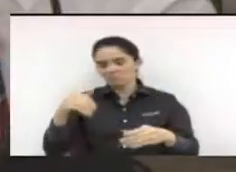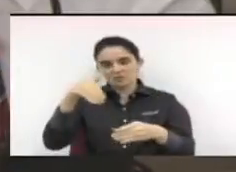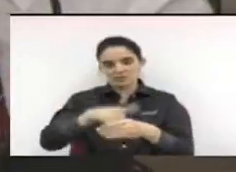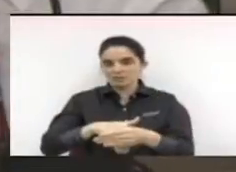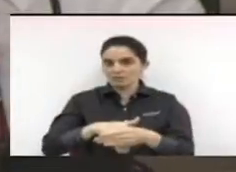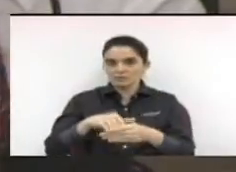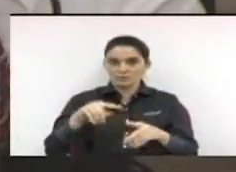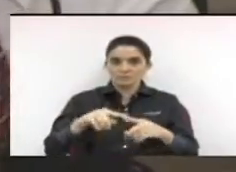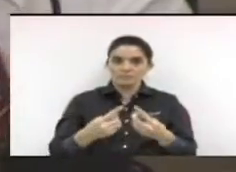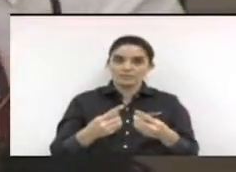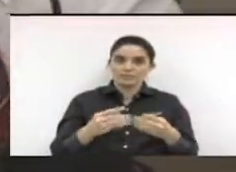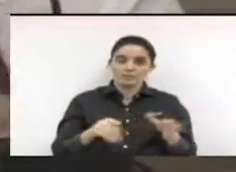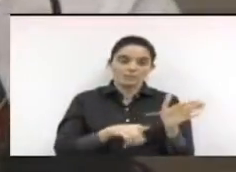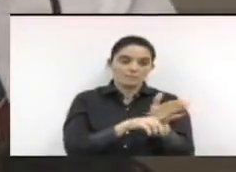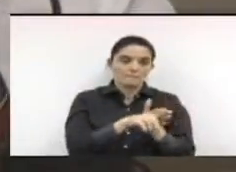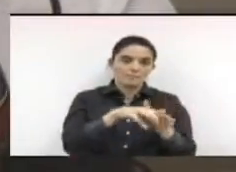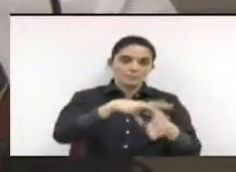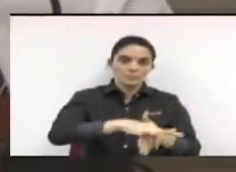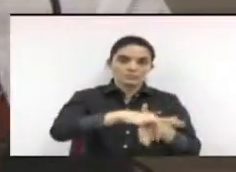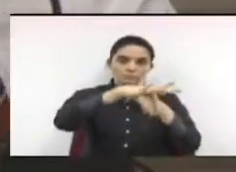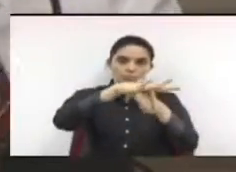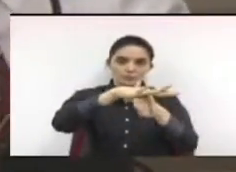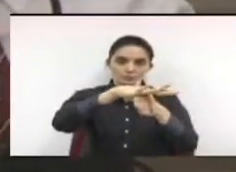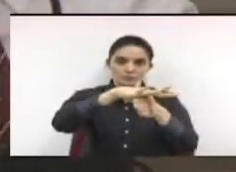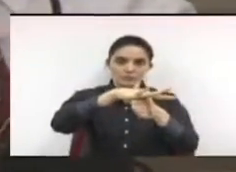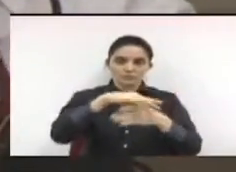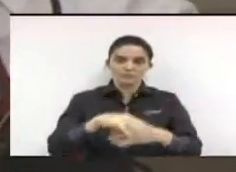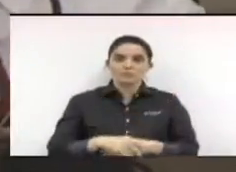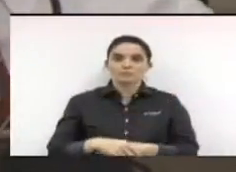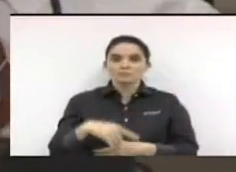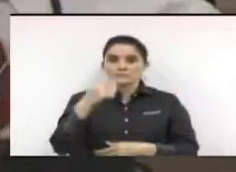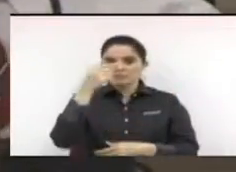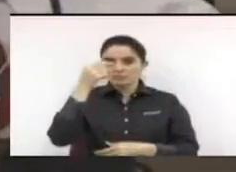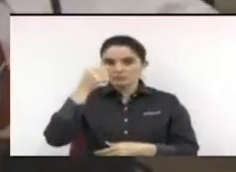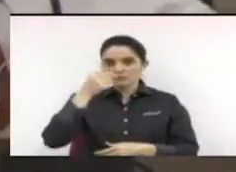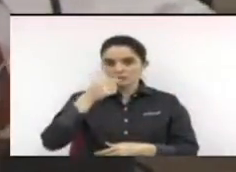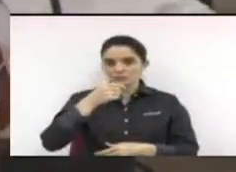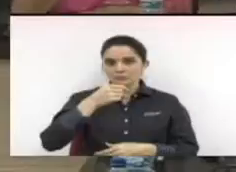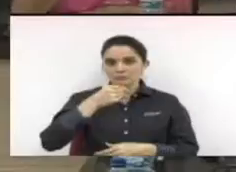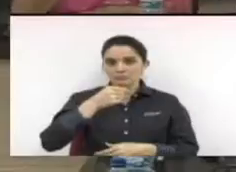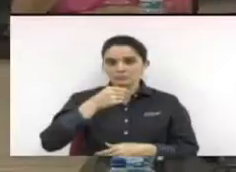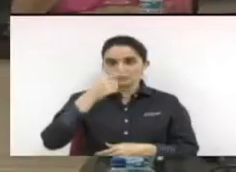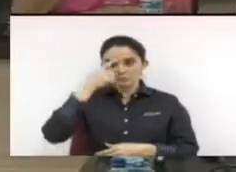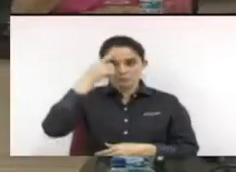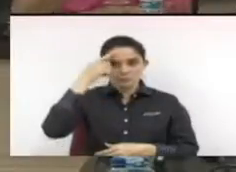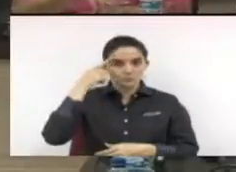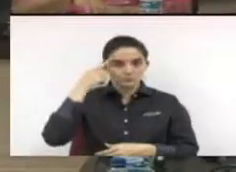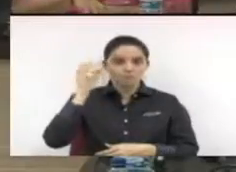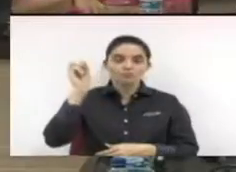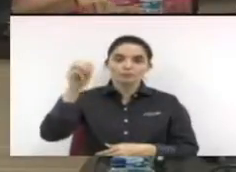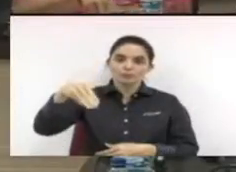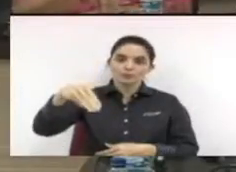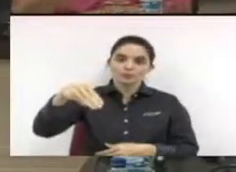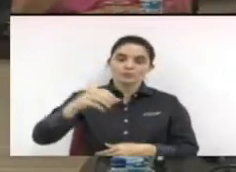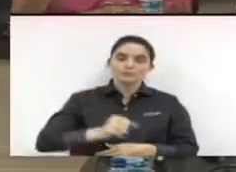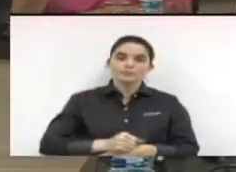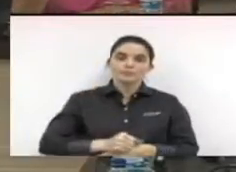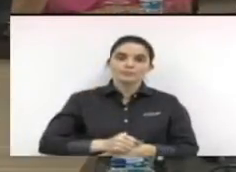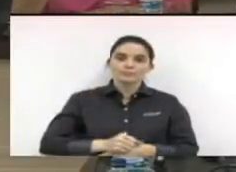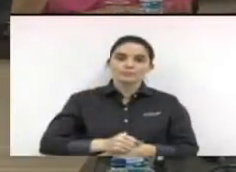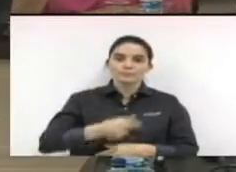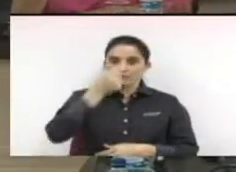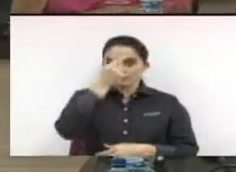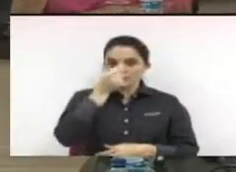mas a anuência dos líderes de bloco. Primeiro, vereador Wilson Nunes Serqueira. Sim. Vereador